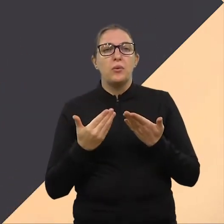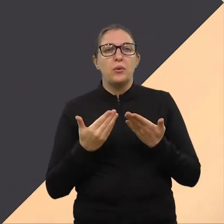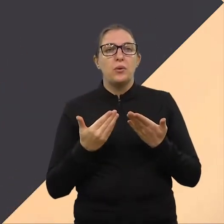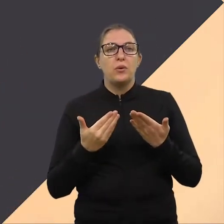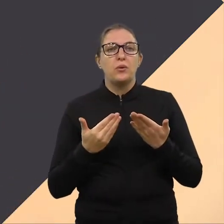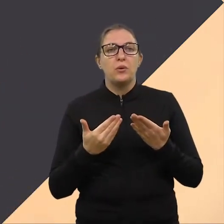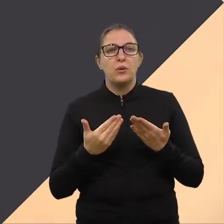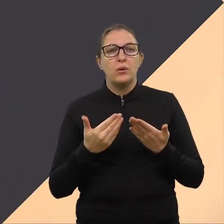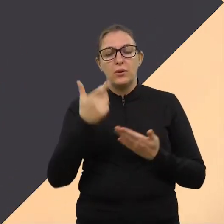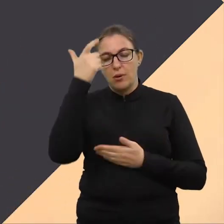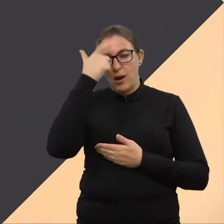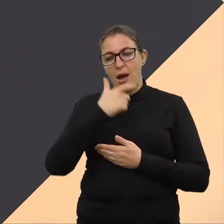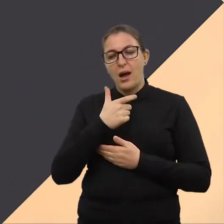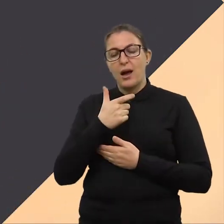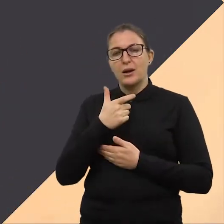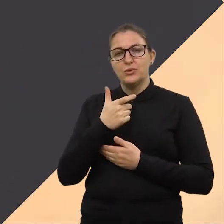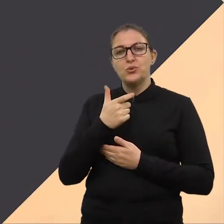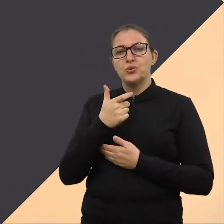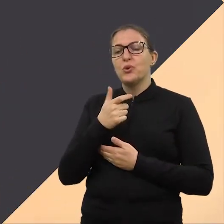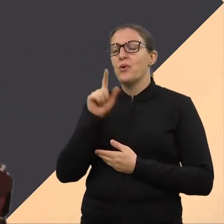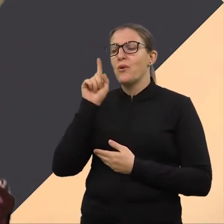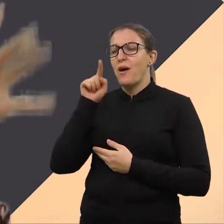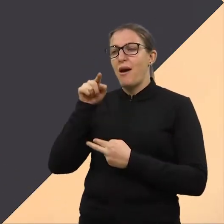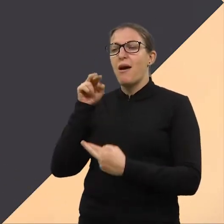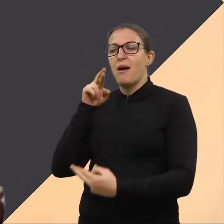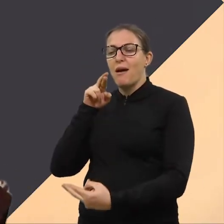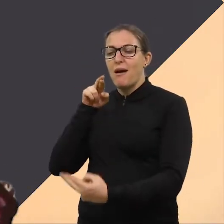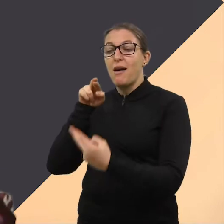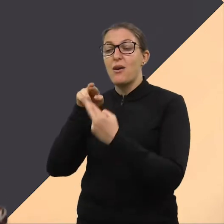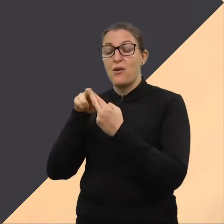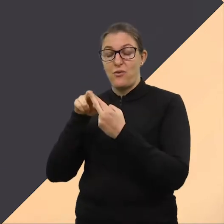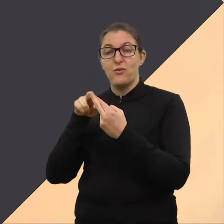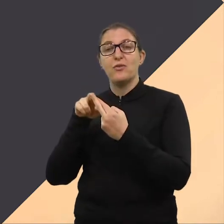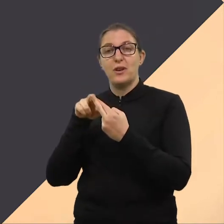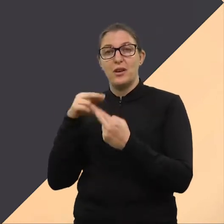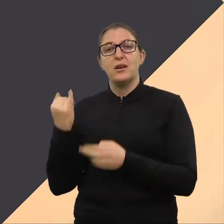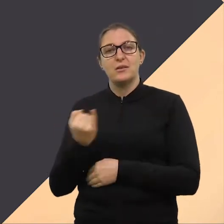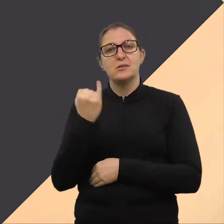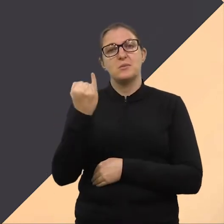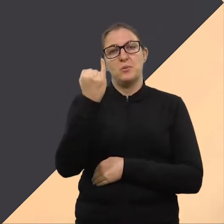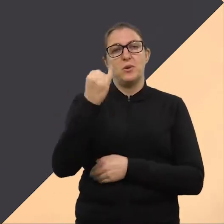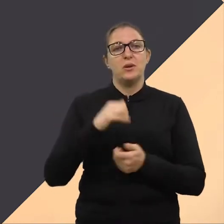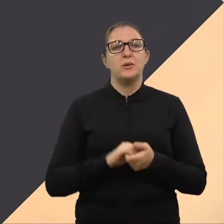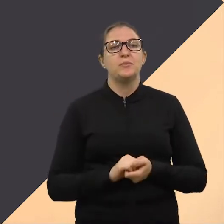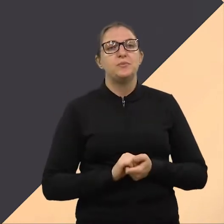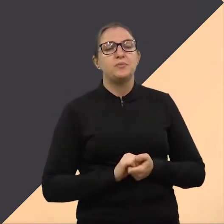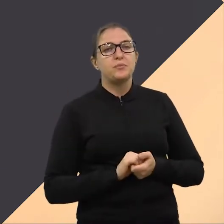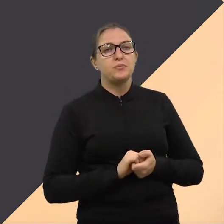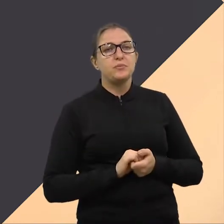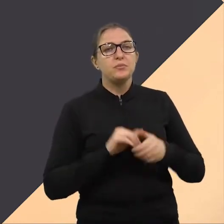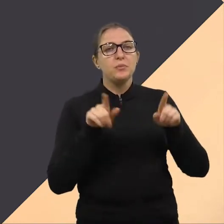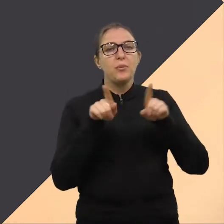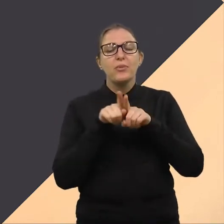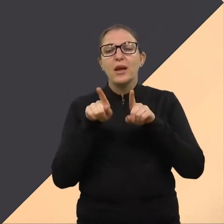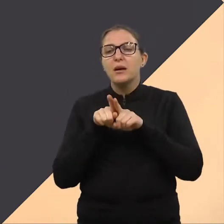vai ser uma referência, acontecimento bem importante. Neidimar, uma das coisas que se